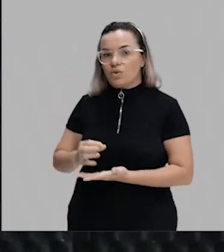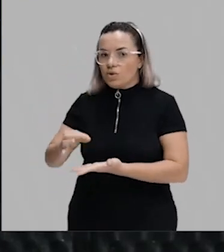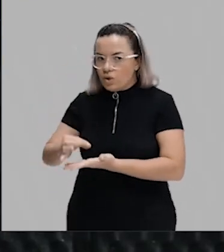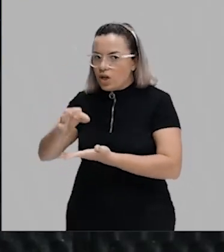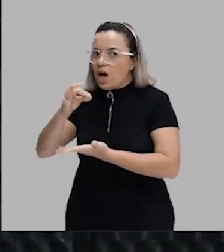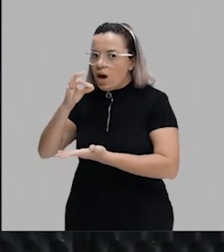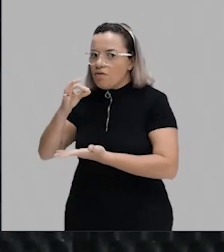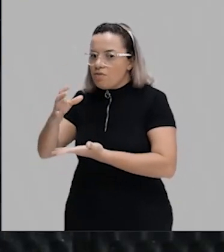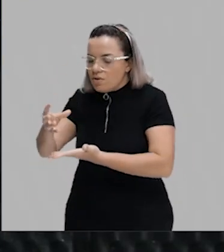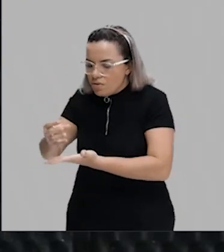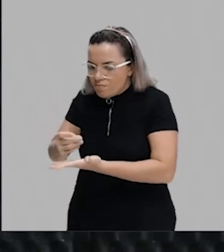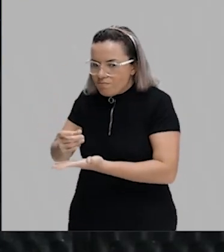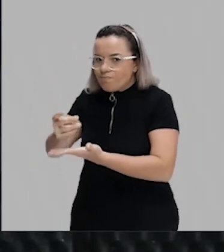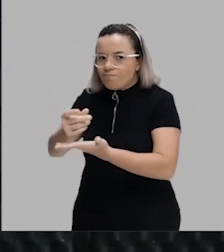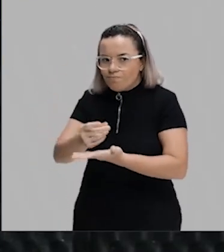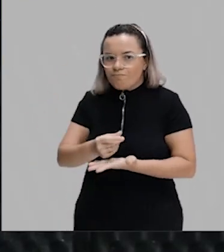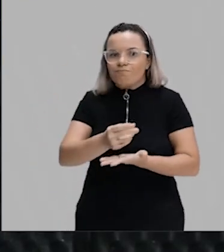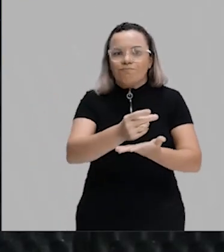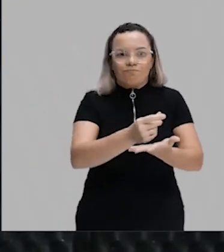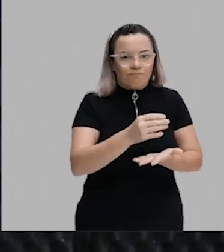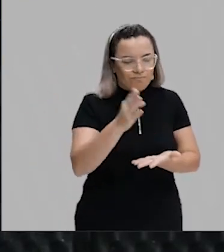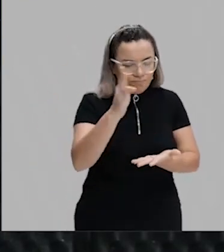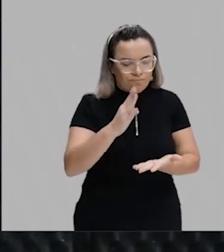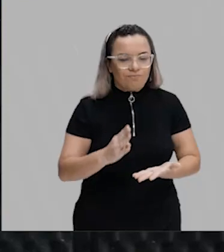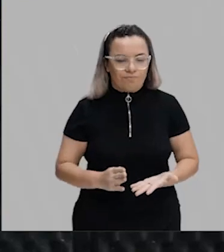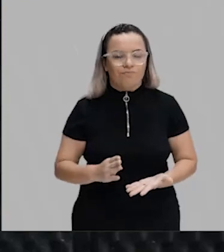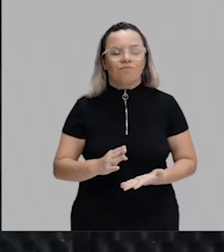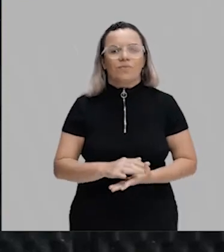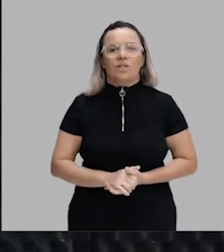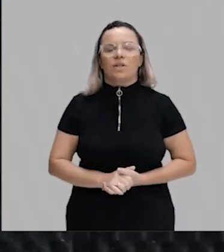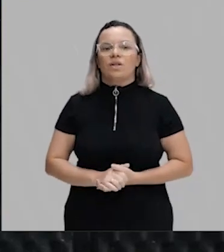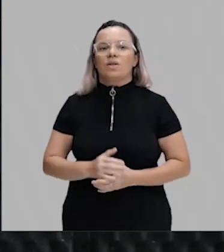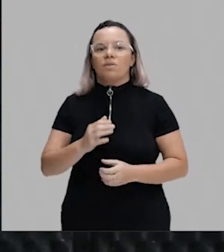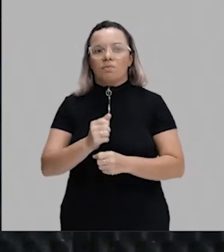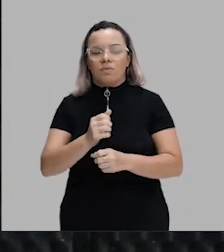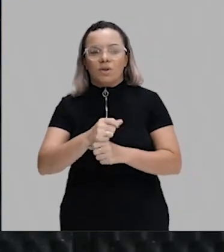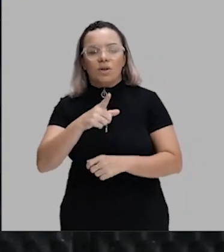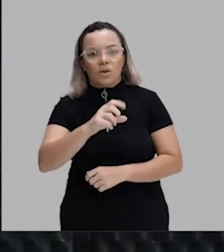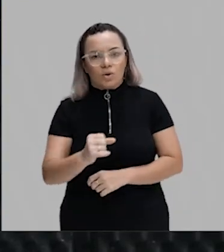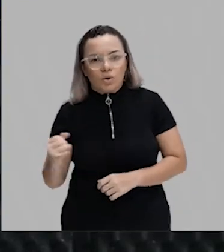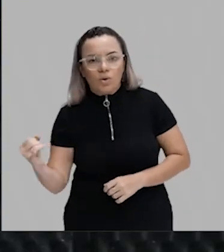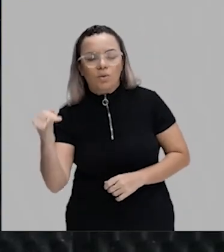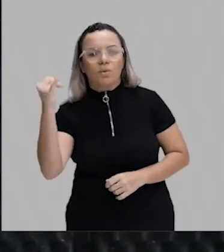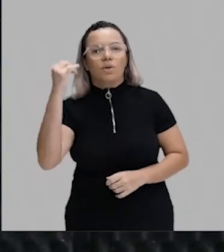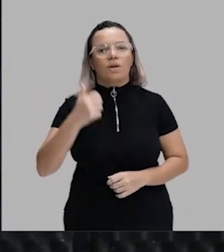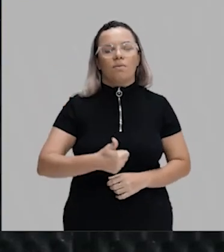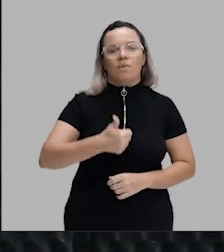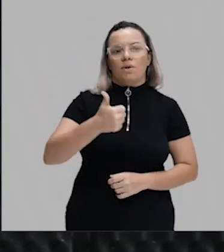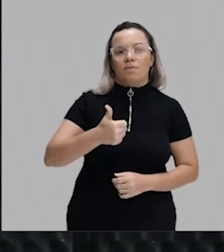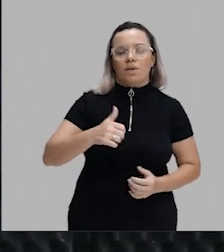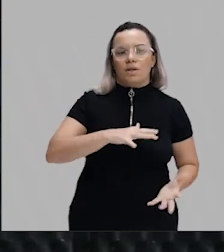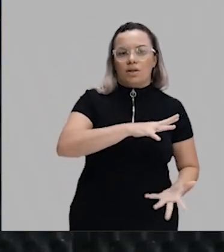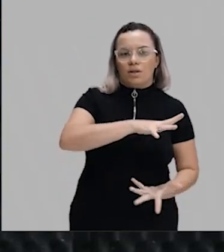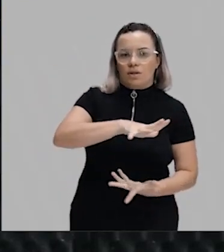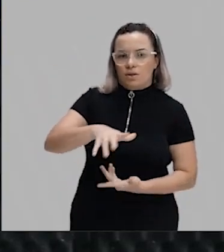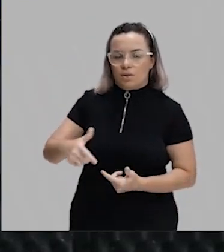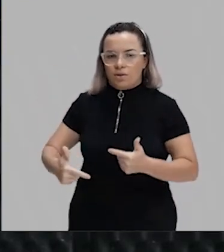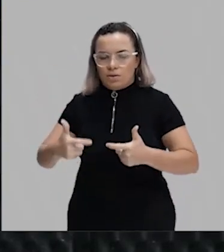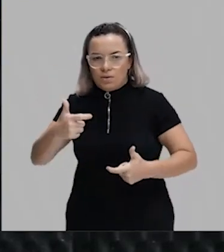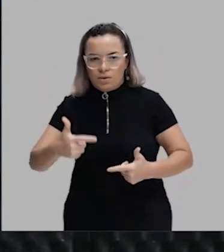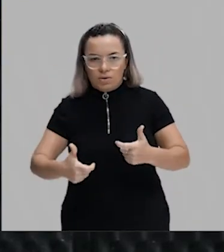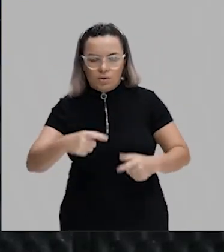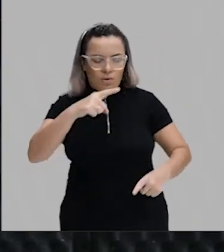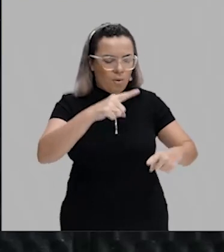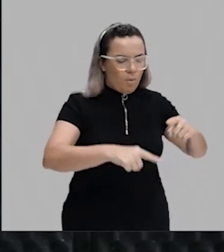anteriores. Então, existia um capital excedente. Um outro fator importante também, galera, vai ser a Primeira Guerra Mundial, né? Que, de certa forma, os